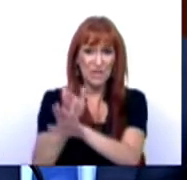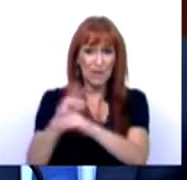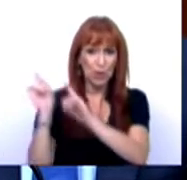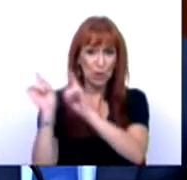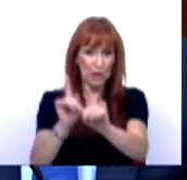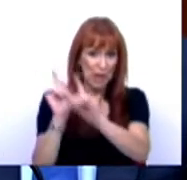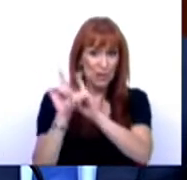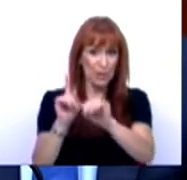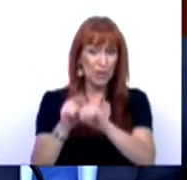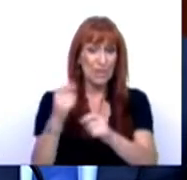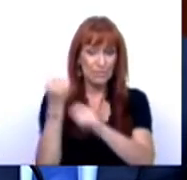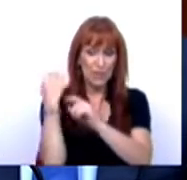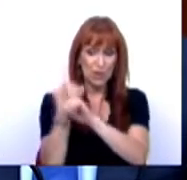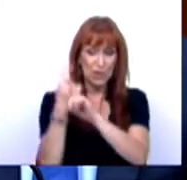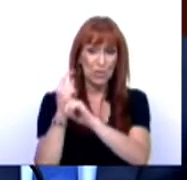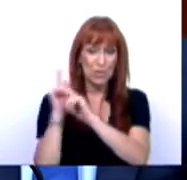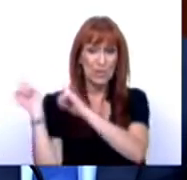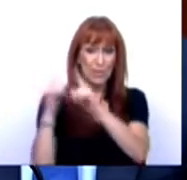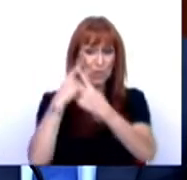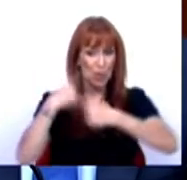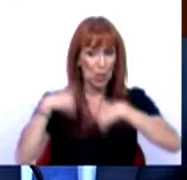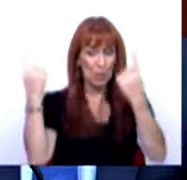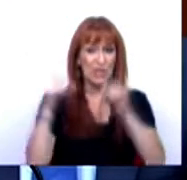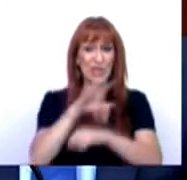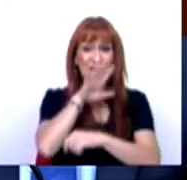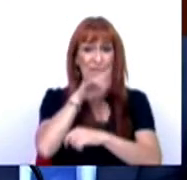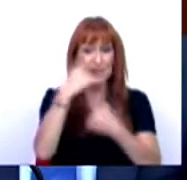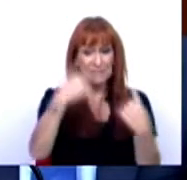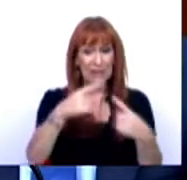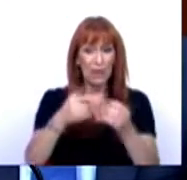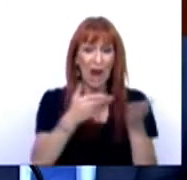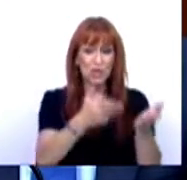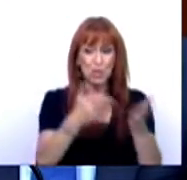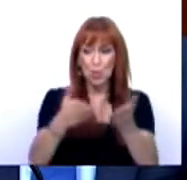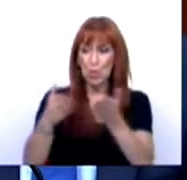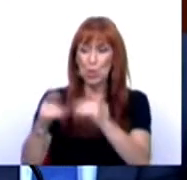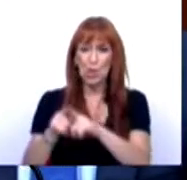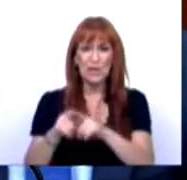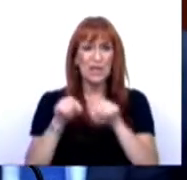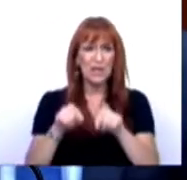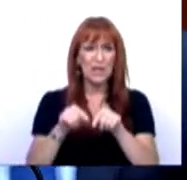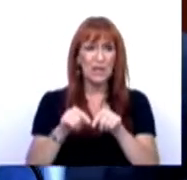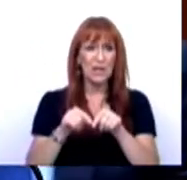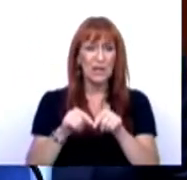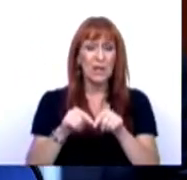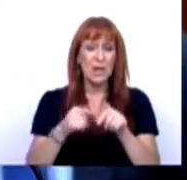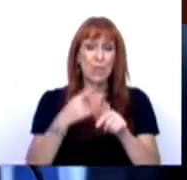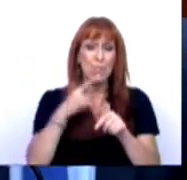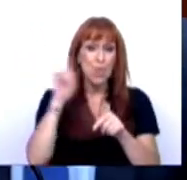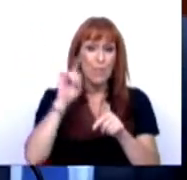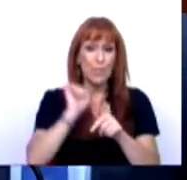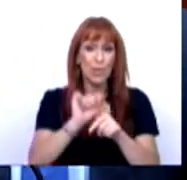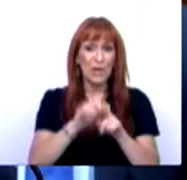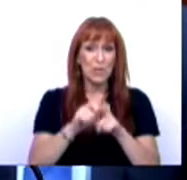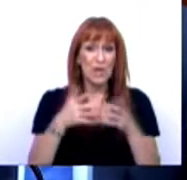transportes, mercadorias, para setor dos transportes públicos e para as famílias, para os ajudar, um pacote muito significativo